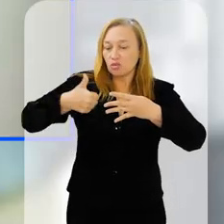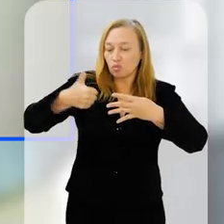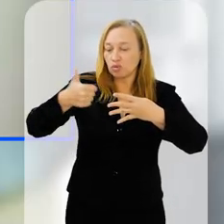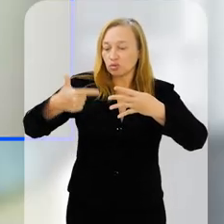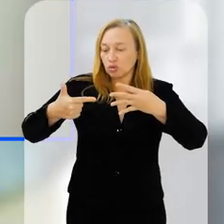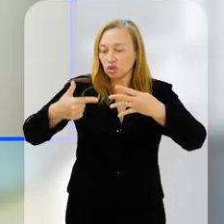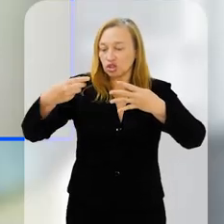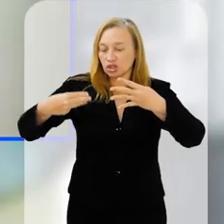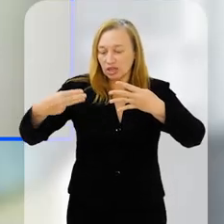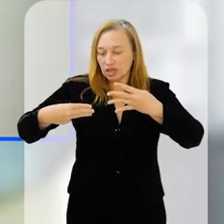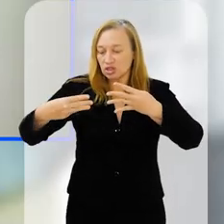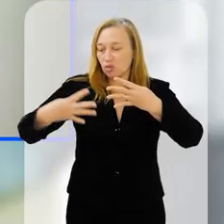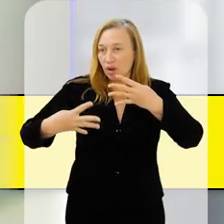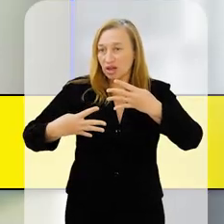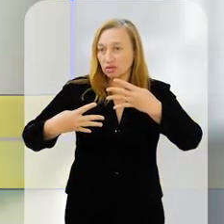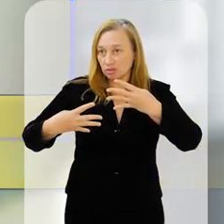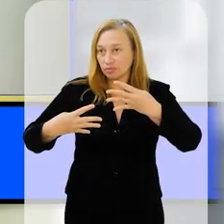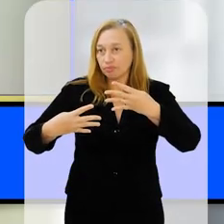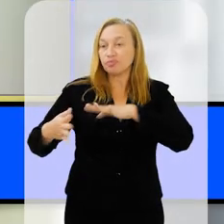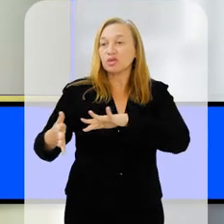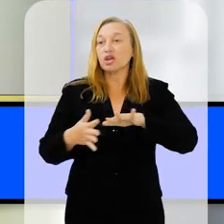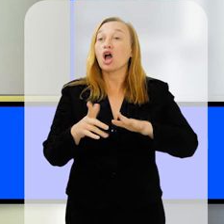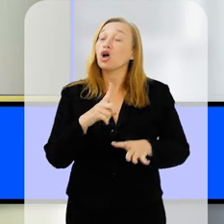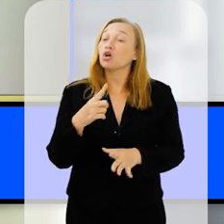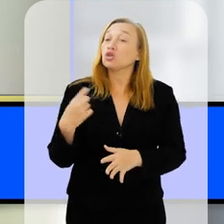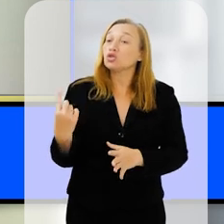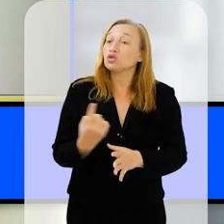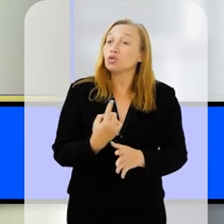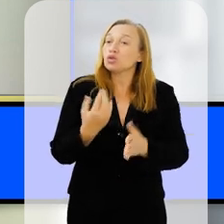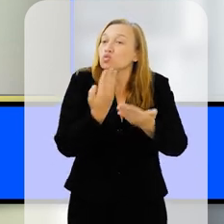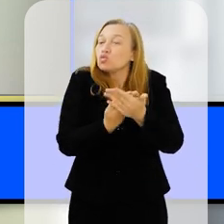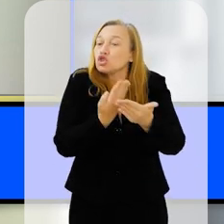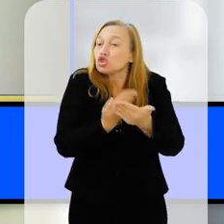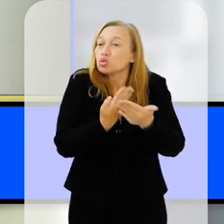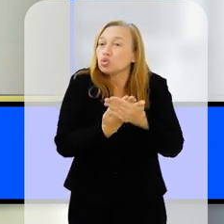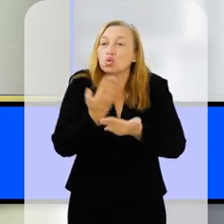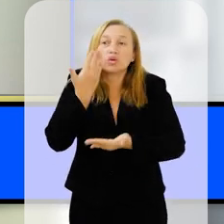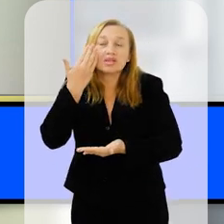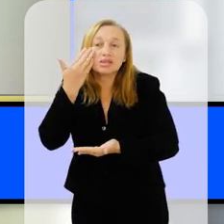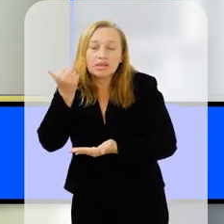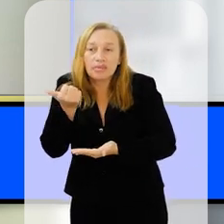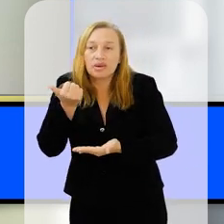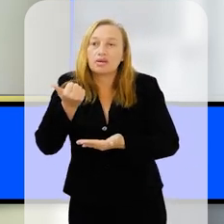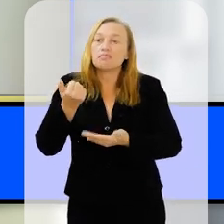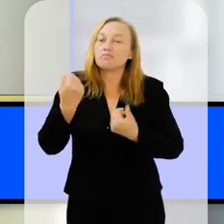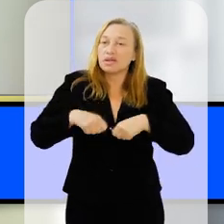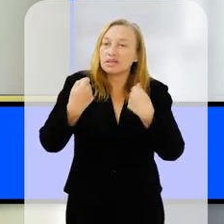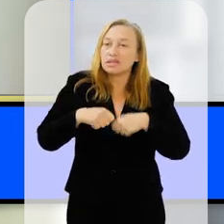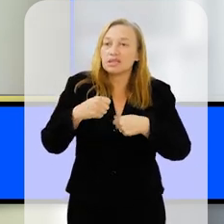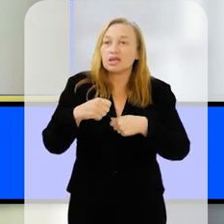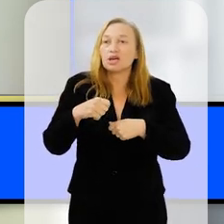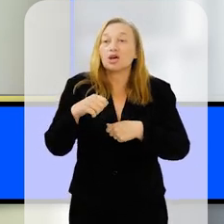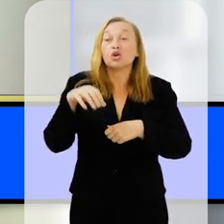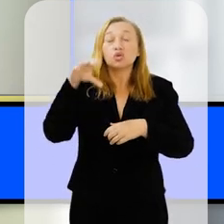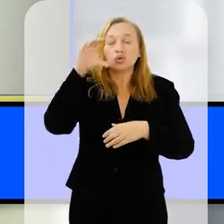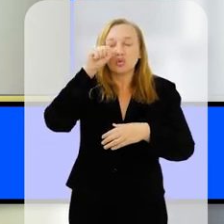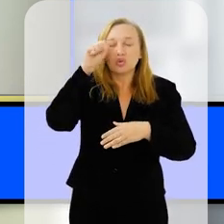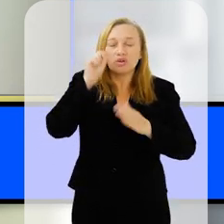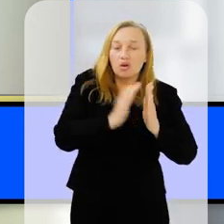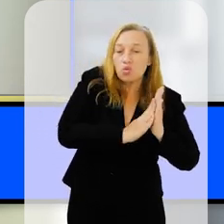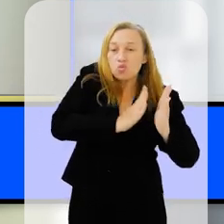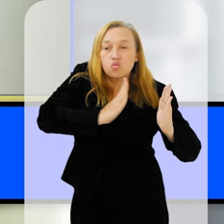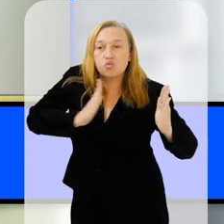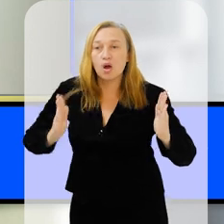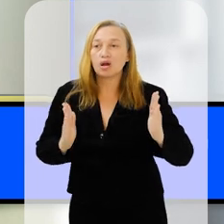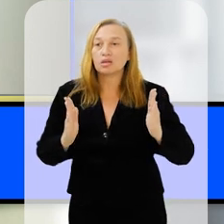importante, na verdade é uma sequência de fases, no nosso caso específico, a gente sabendo que precisa de um sono mais longo, isso como